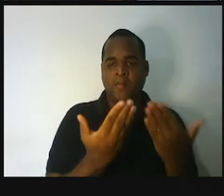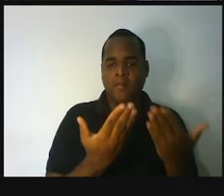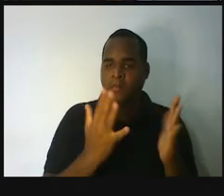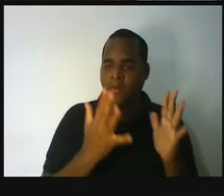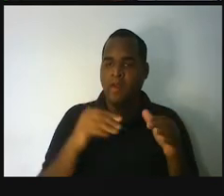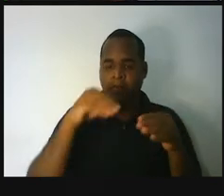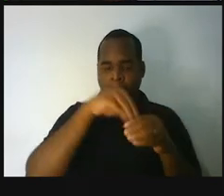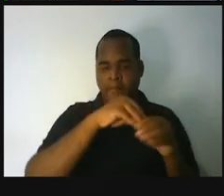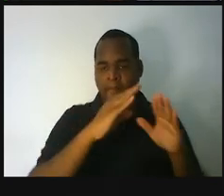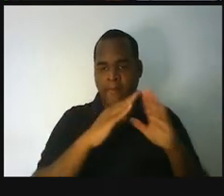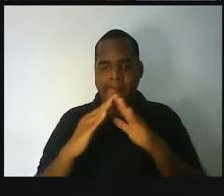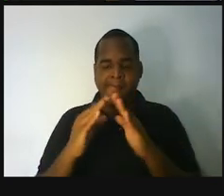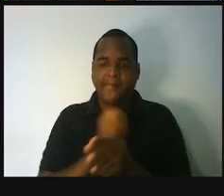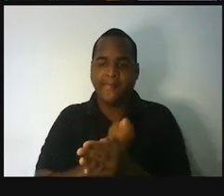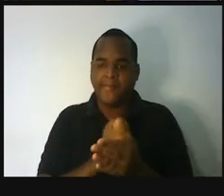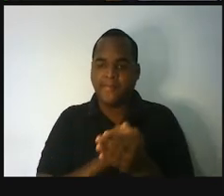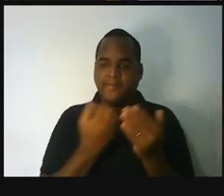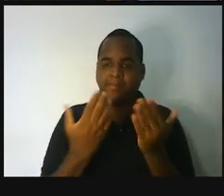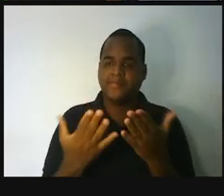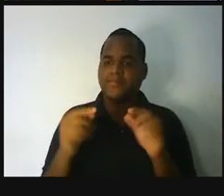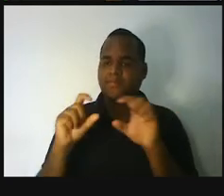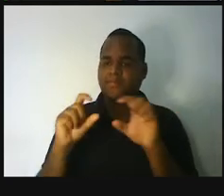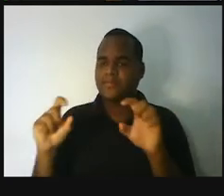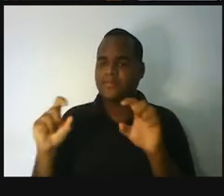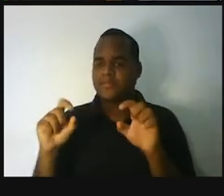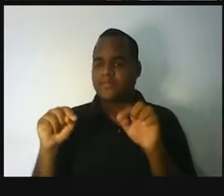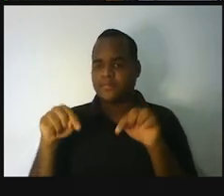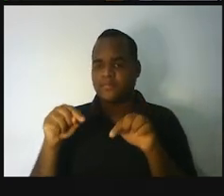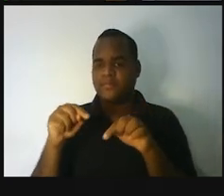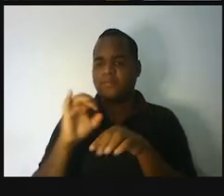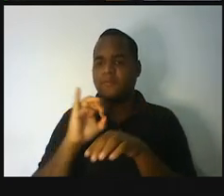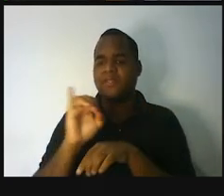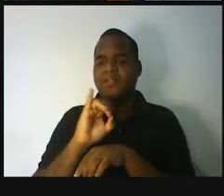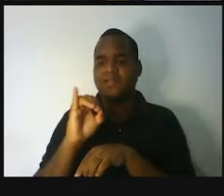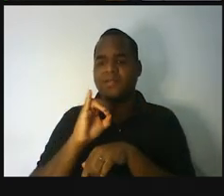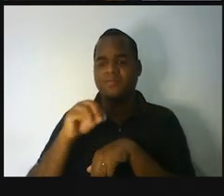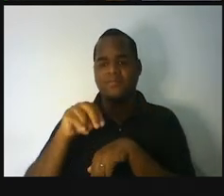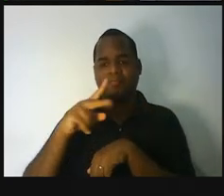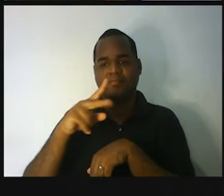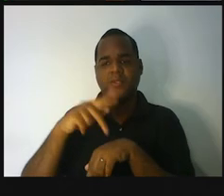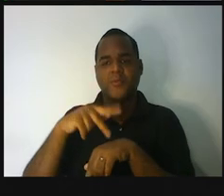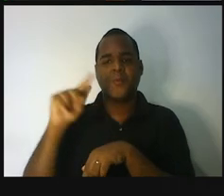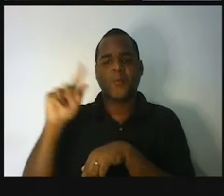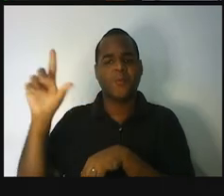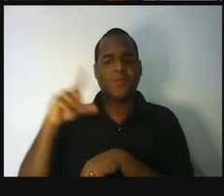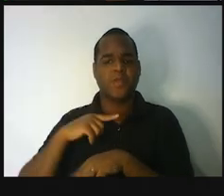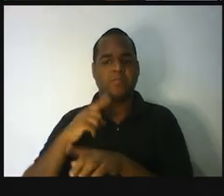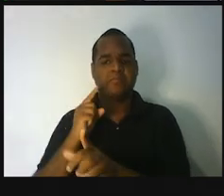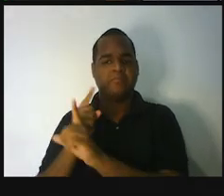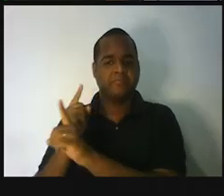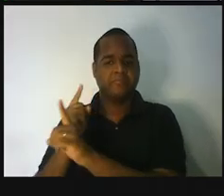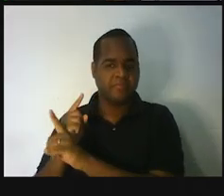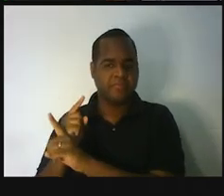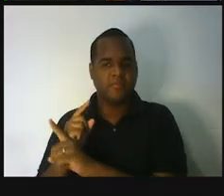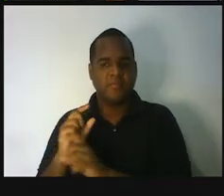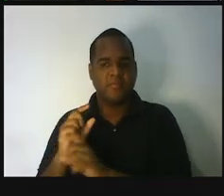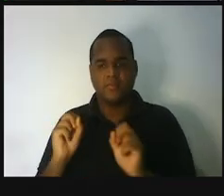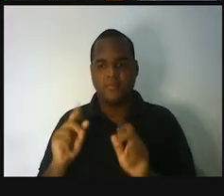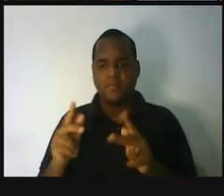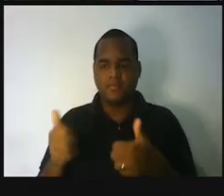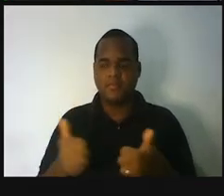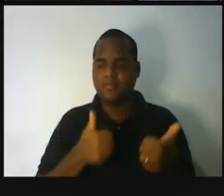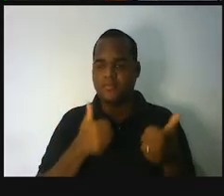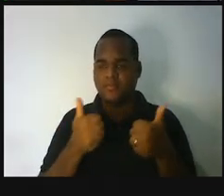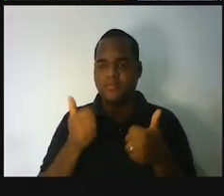doméstico, o que é que a gente faz para encontrar o internacional? Mais uma pergunta nessa aula. E